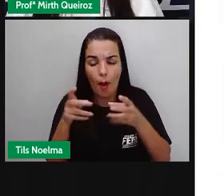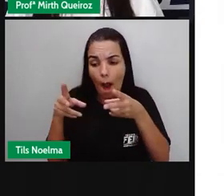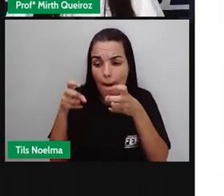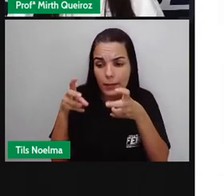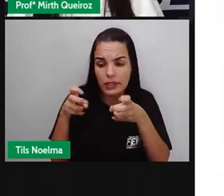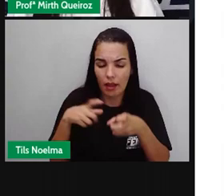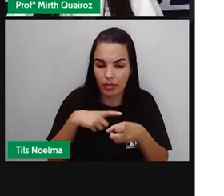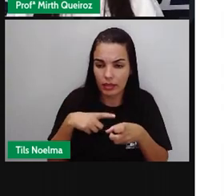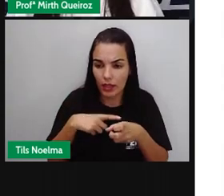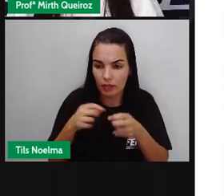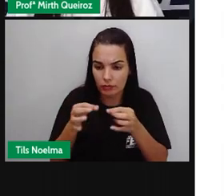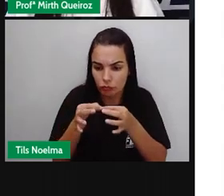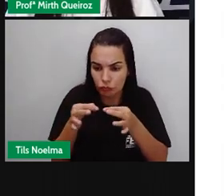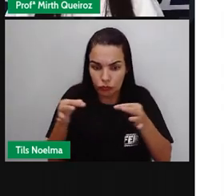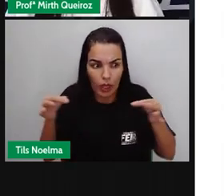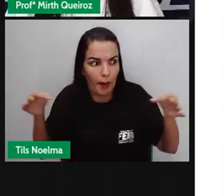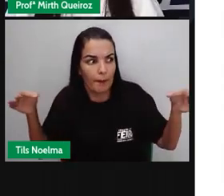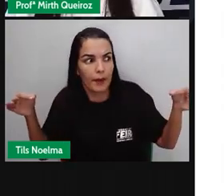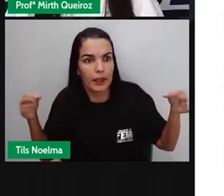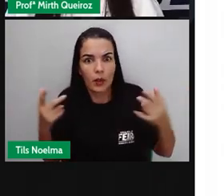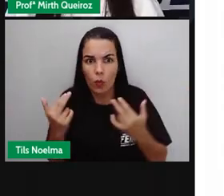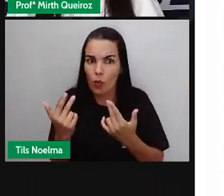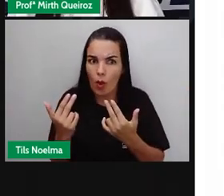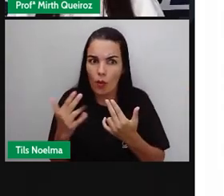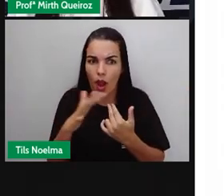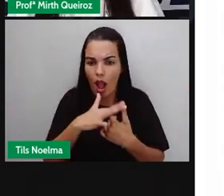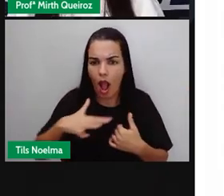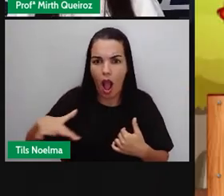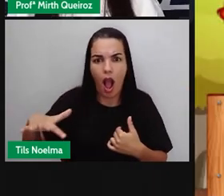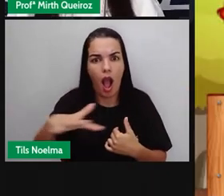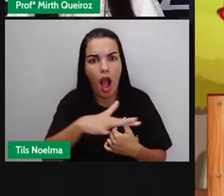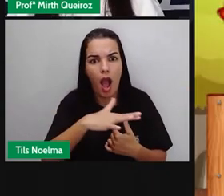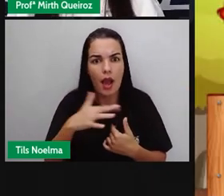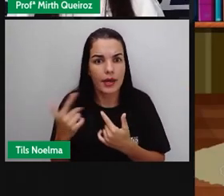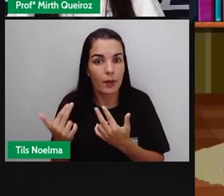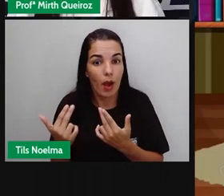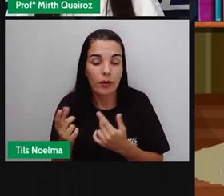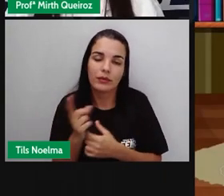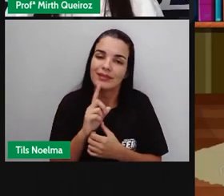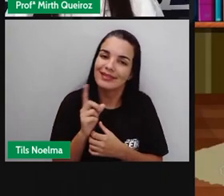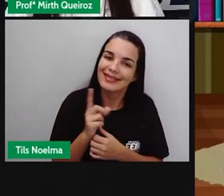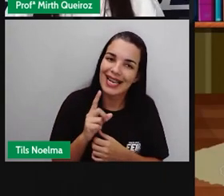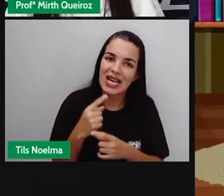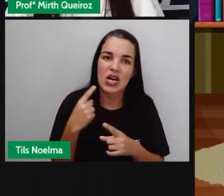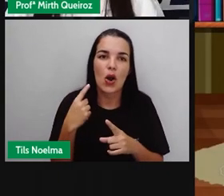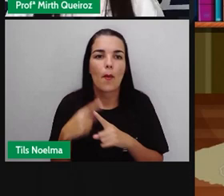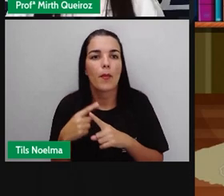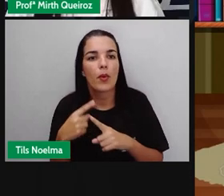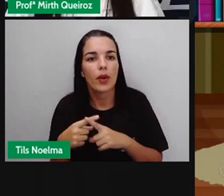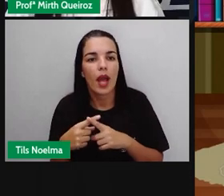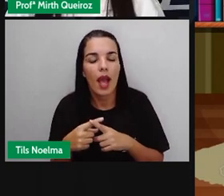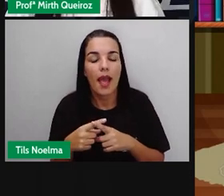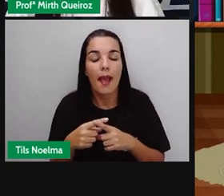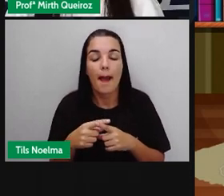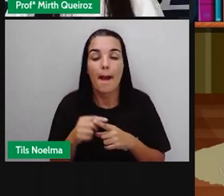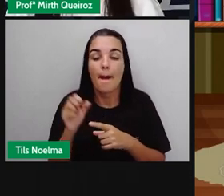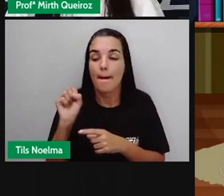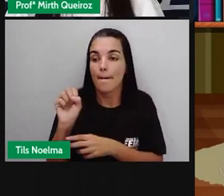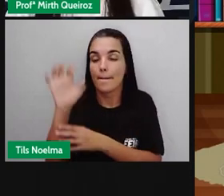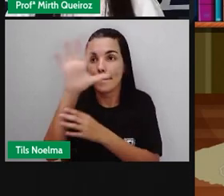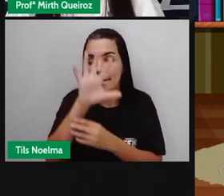Eles apresentam a mesma extensão e a mesma área, gente? Não, né? Por quê? Os mapas, eles não